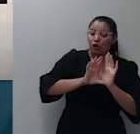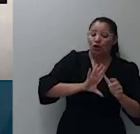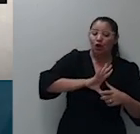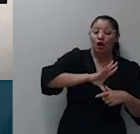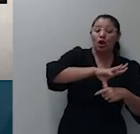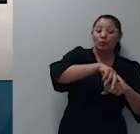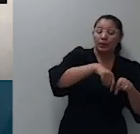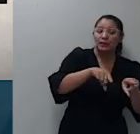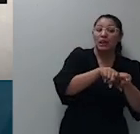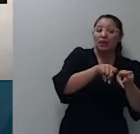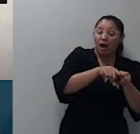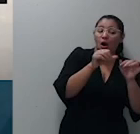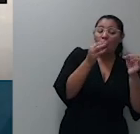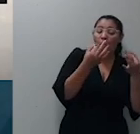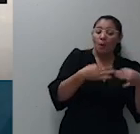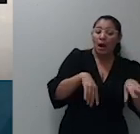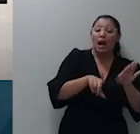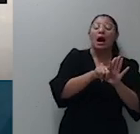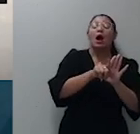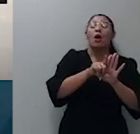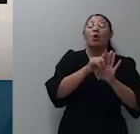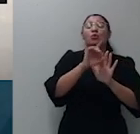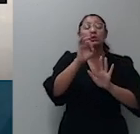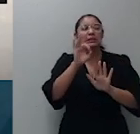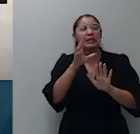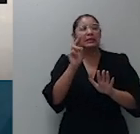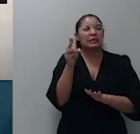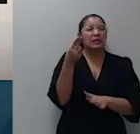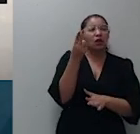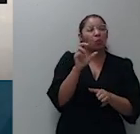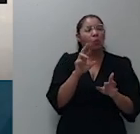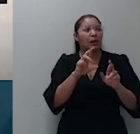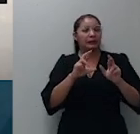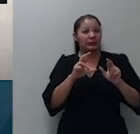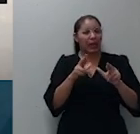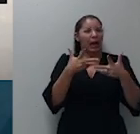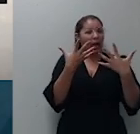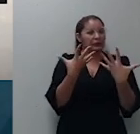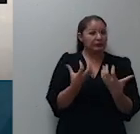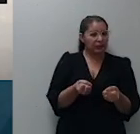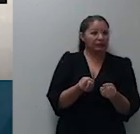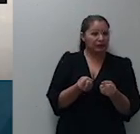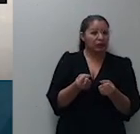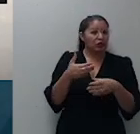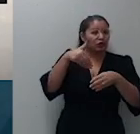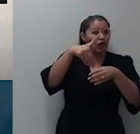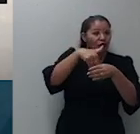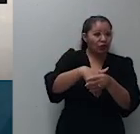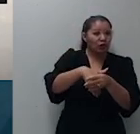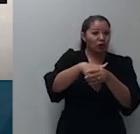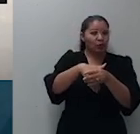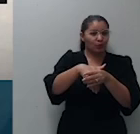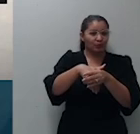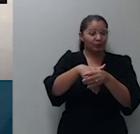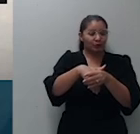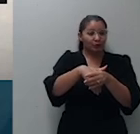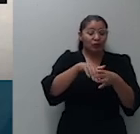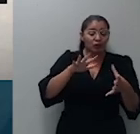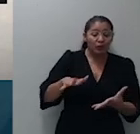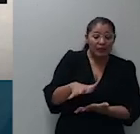se seria uma distinção aceitável dentro do espírito geral da lei